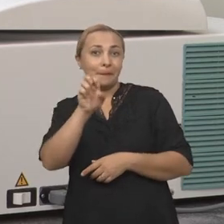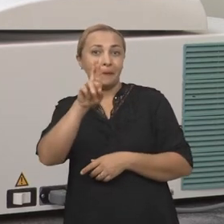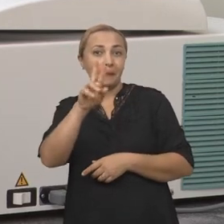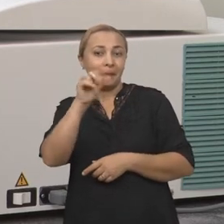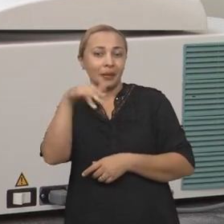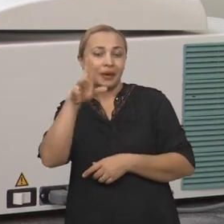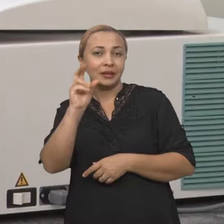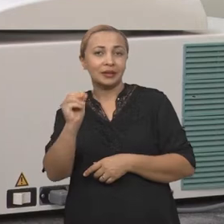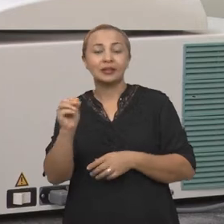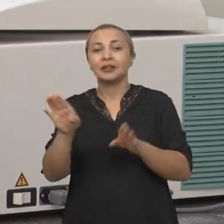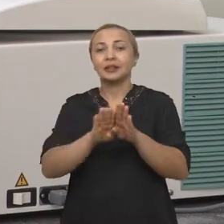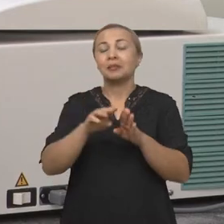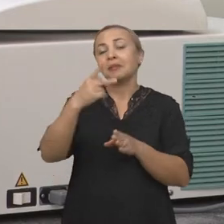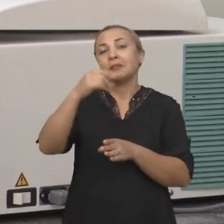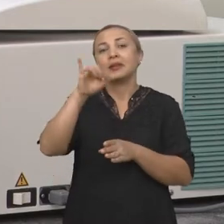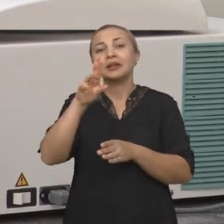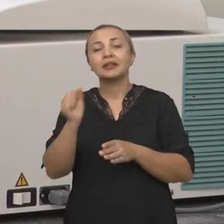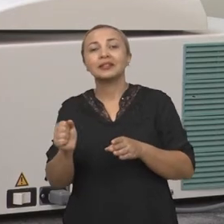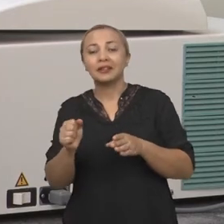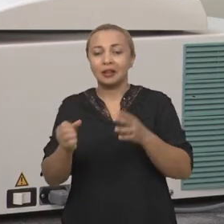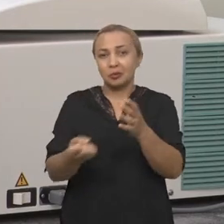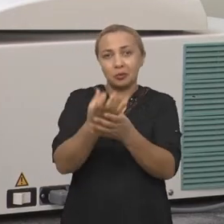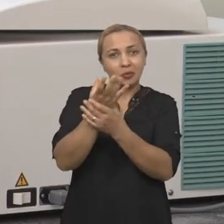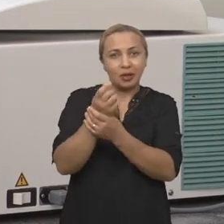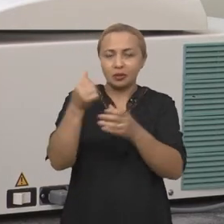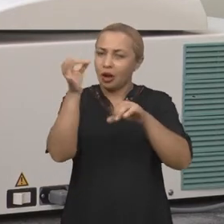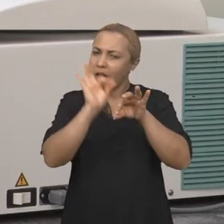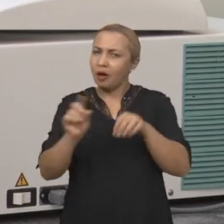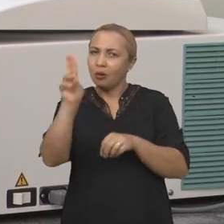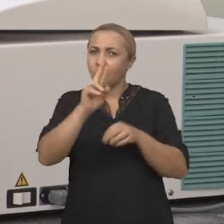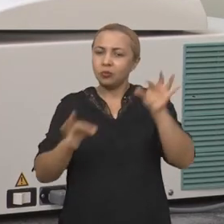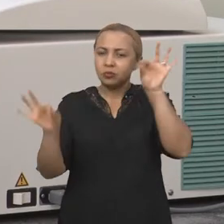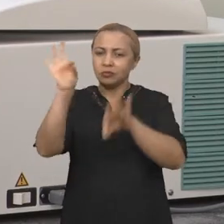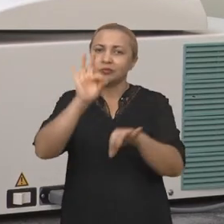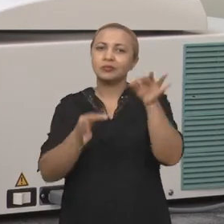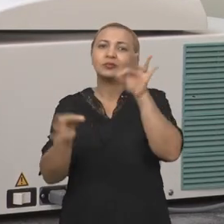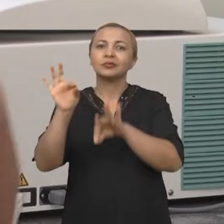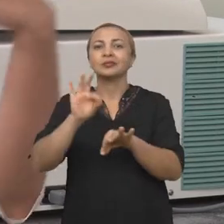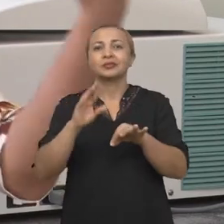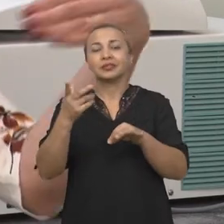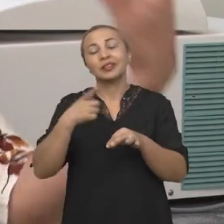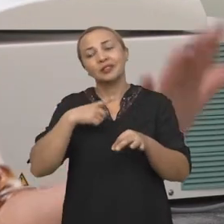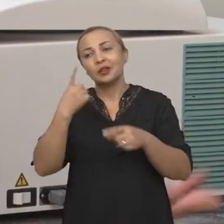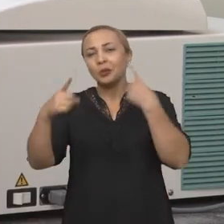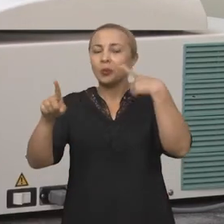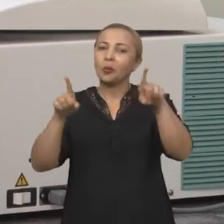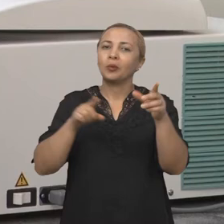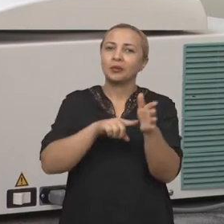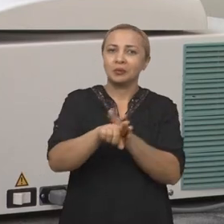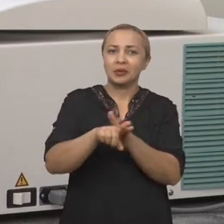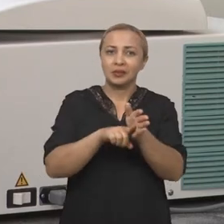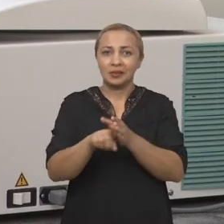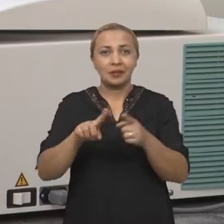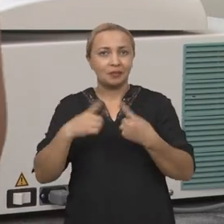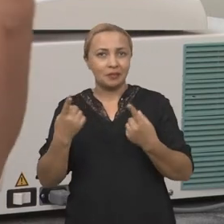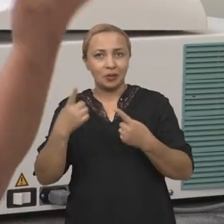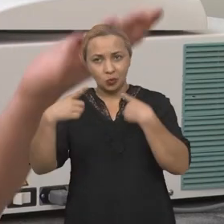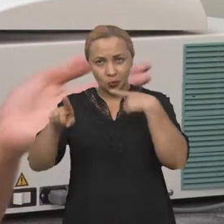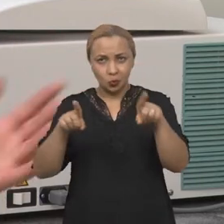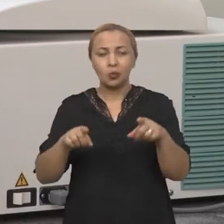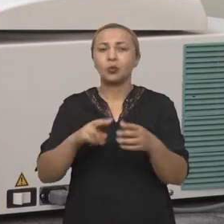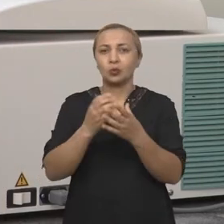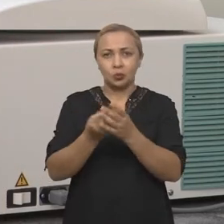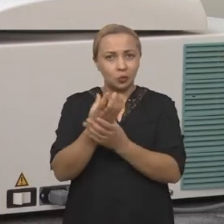utiliza no nosso laboratório. Então, a gente optou por estar utilizando cogumelos que já vêm sendo utilizados em outras pesquisas. Mas outros